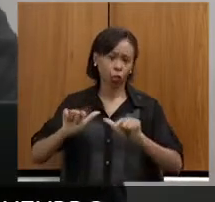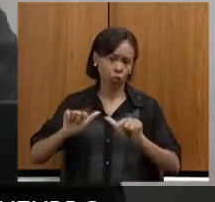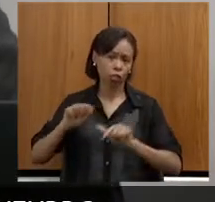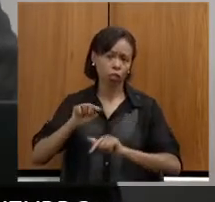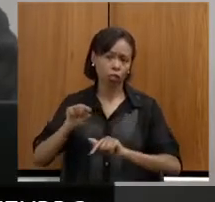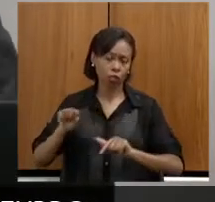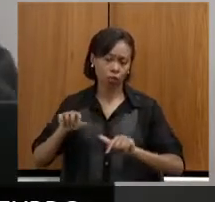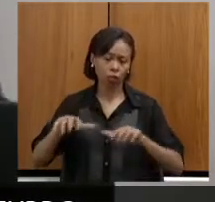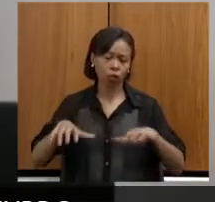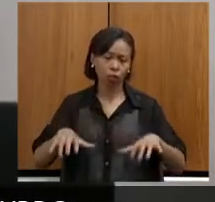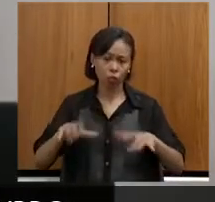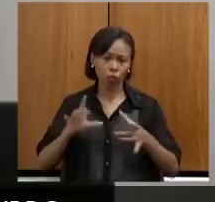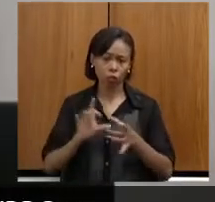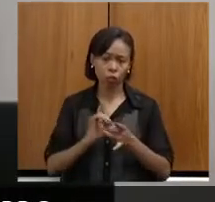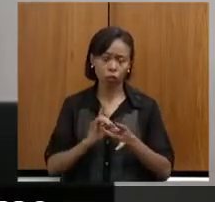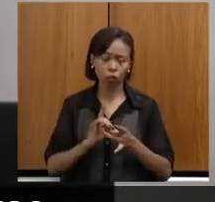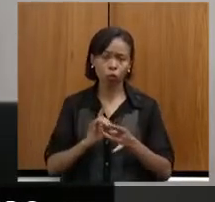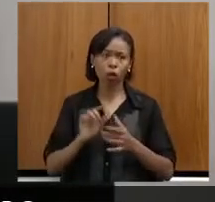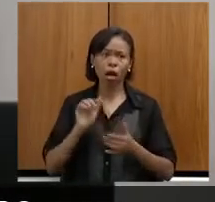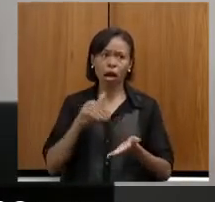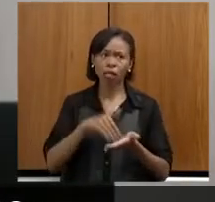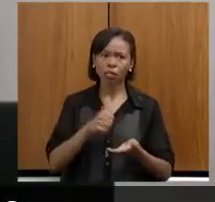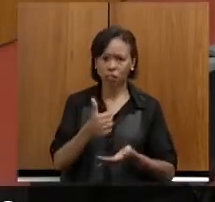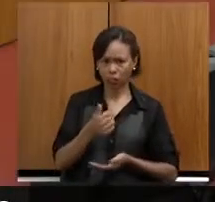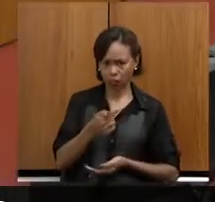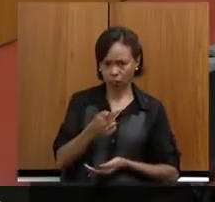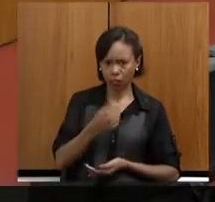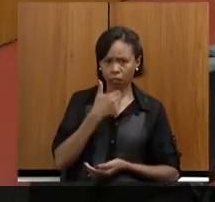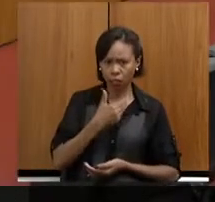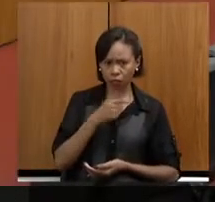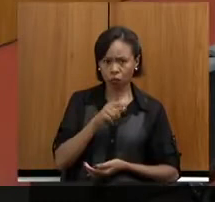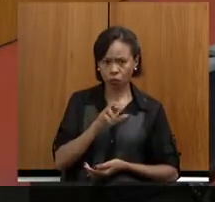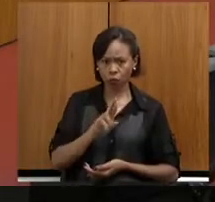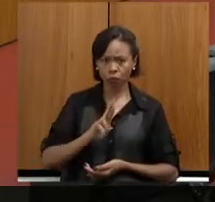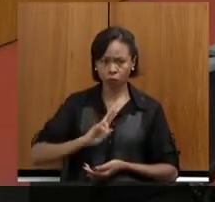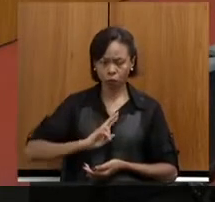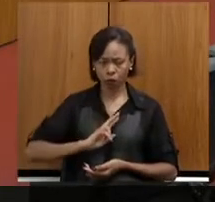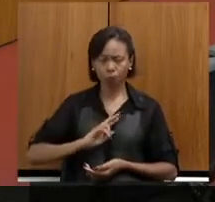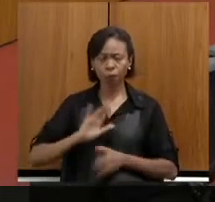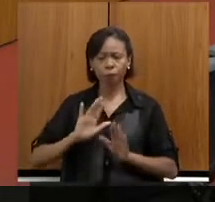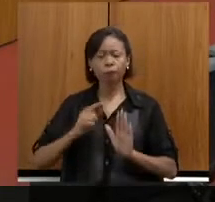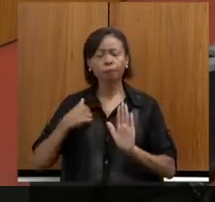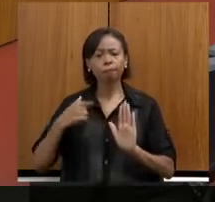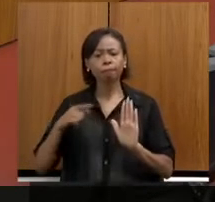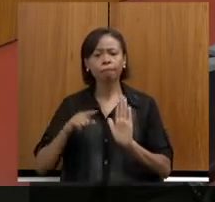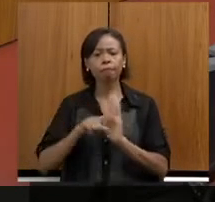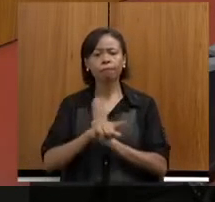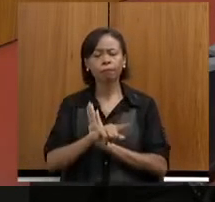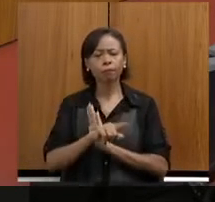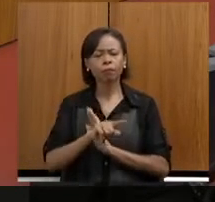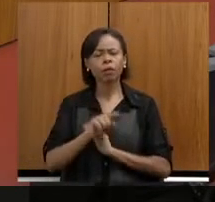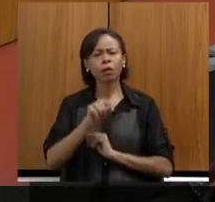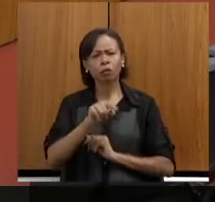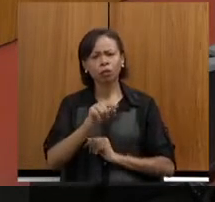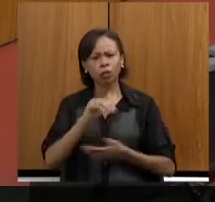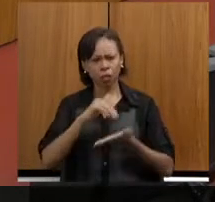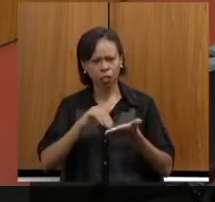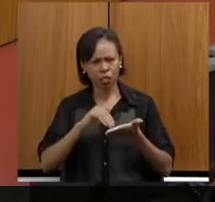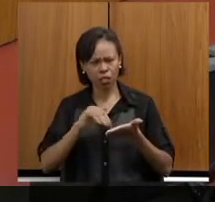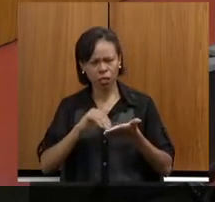deve ser até o dia 17 de dezembro. eu pergunto à senhora, a senhora acha